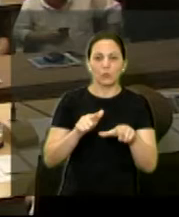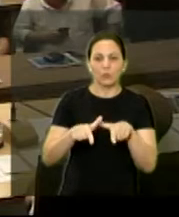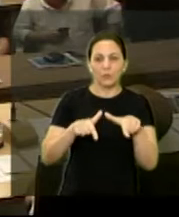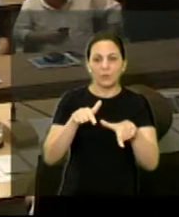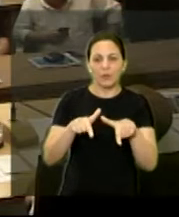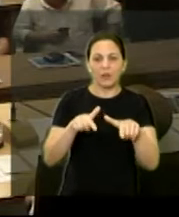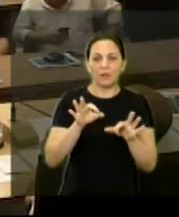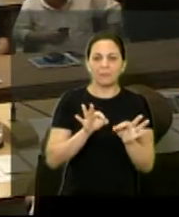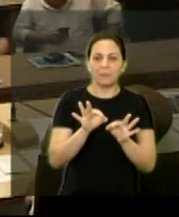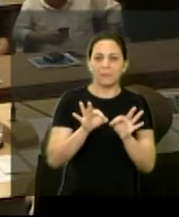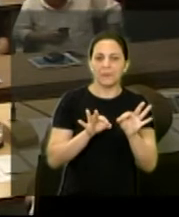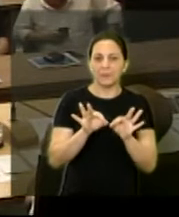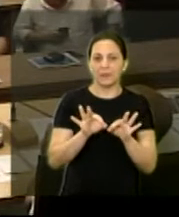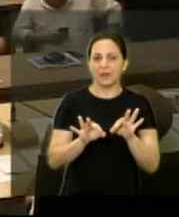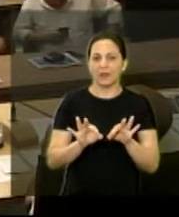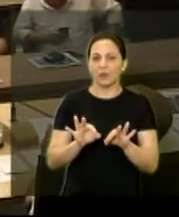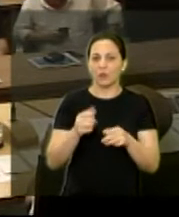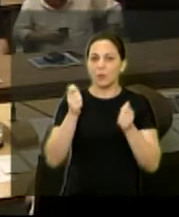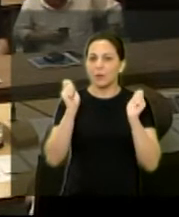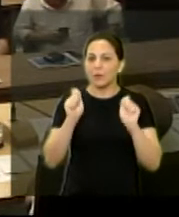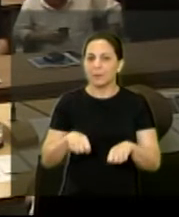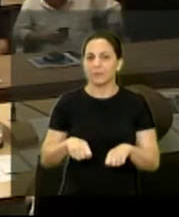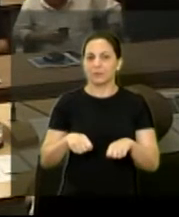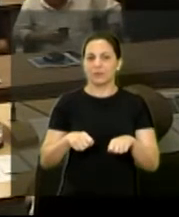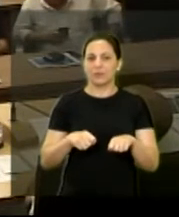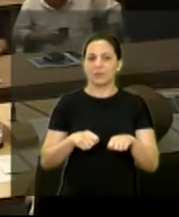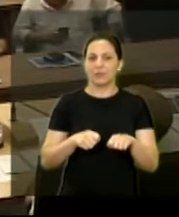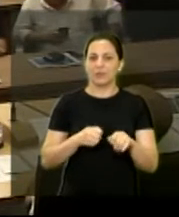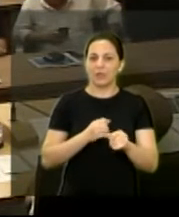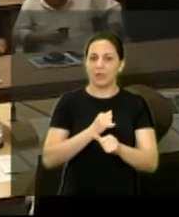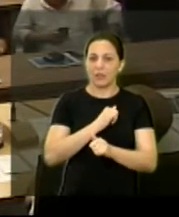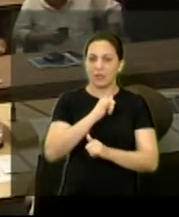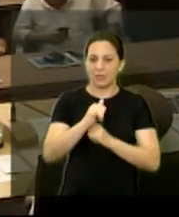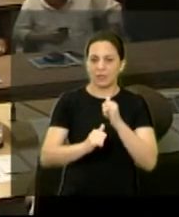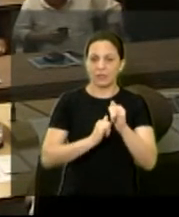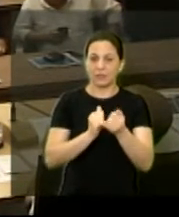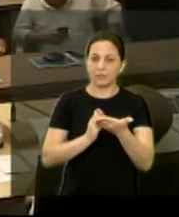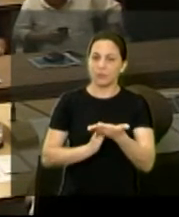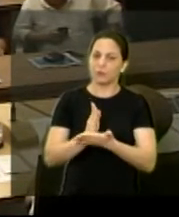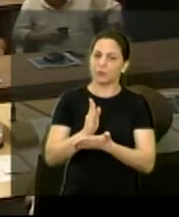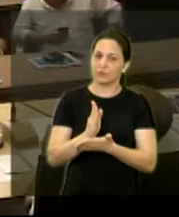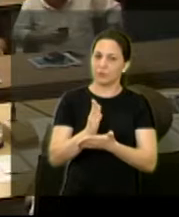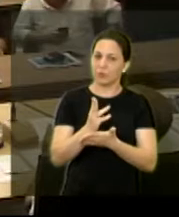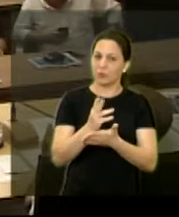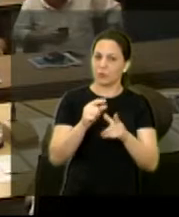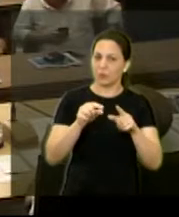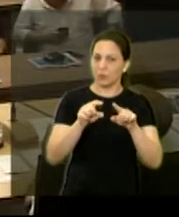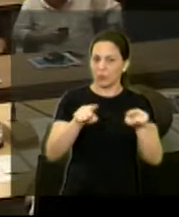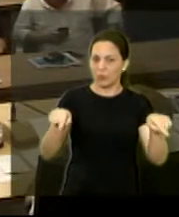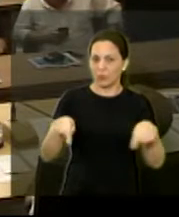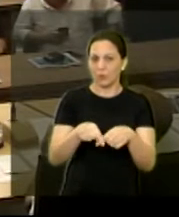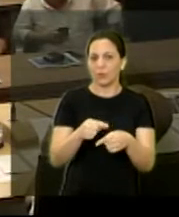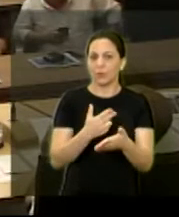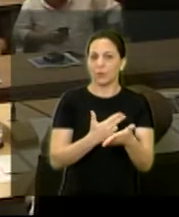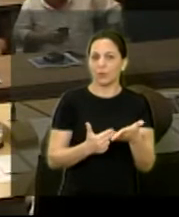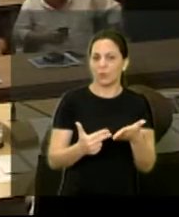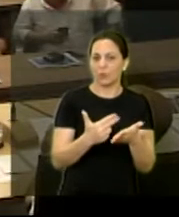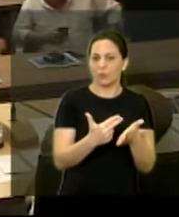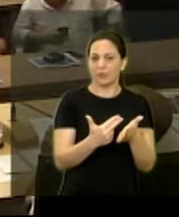para que seja possibilitada a aprovação online porque para se aprovar online a prefeitura precisa